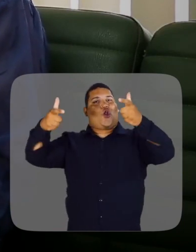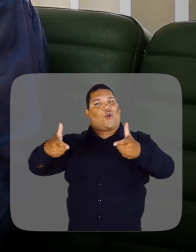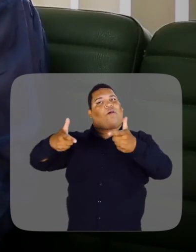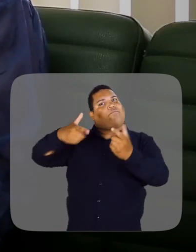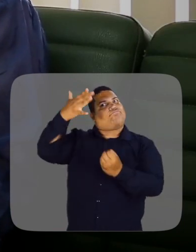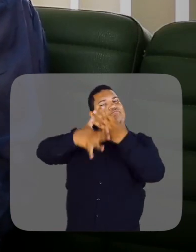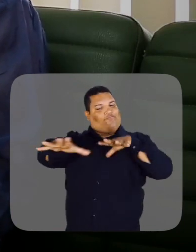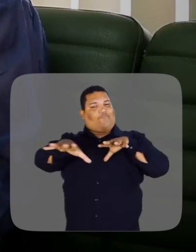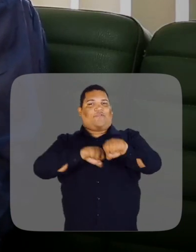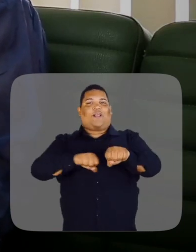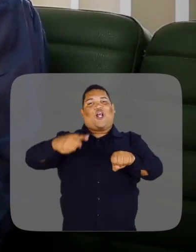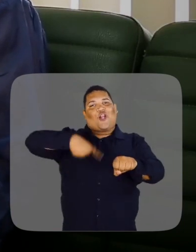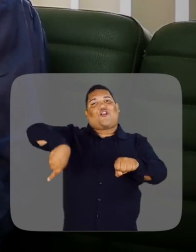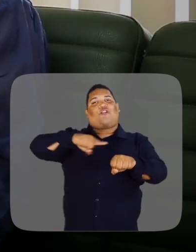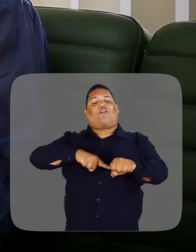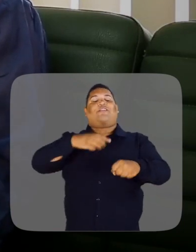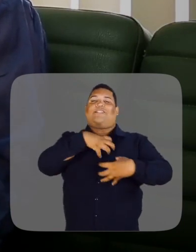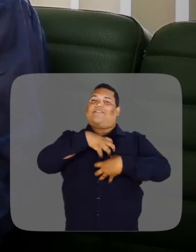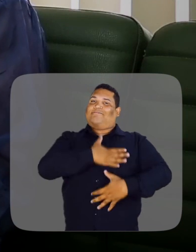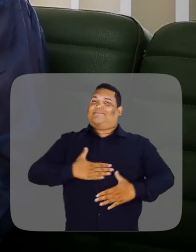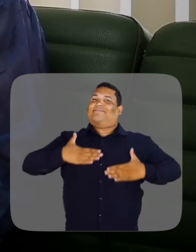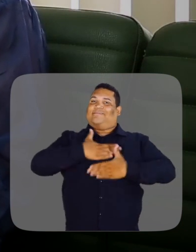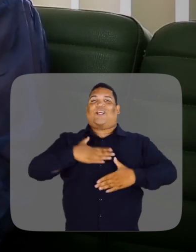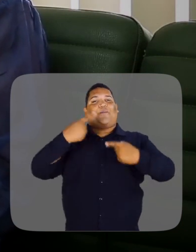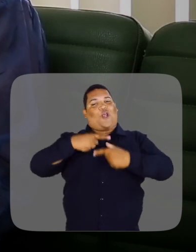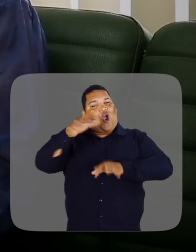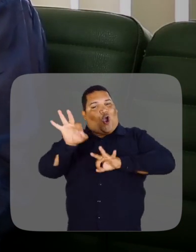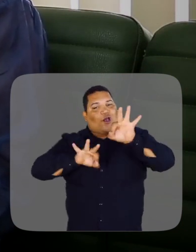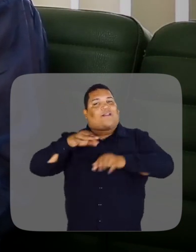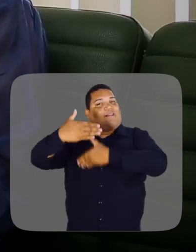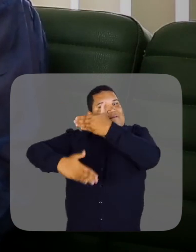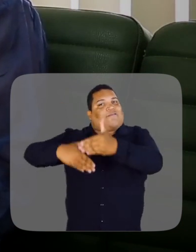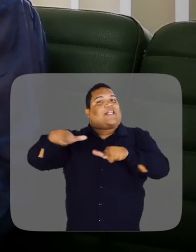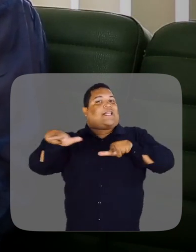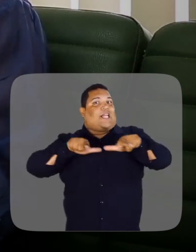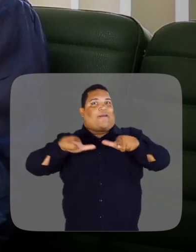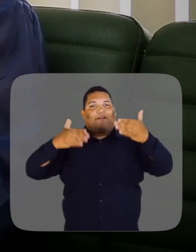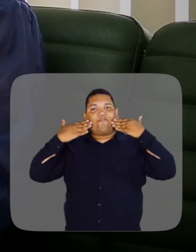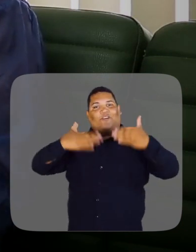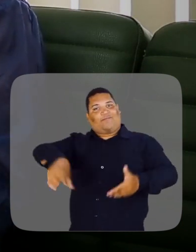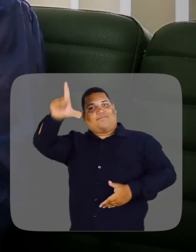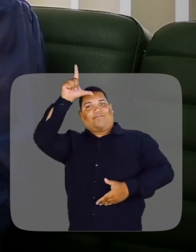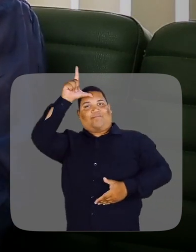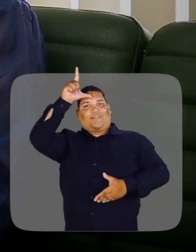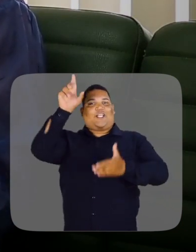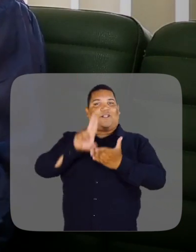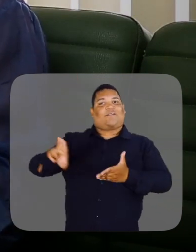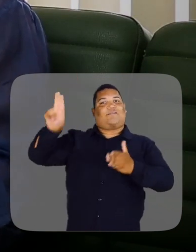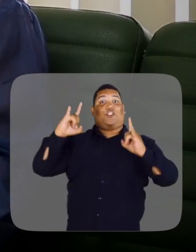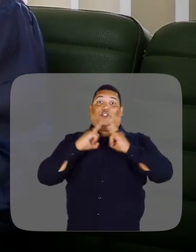como uma grande instituição formadora e isso a gente fica satisfeito pela condução do nosso trabalho à frente da instituição.